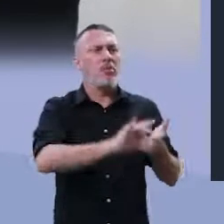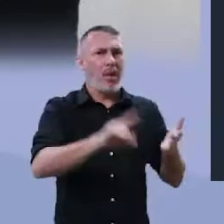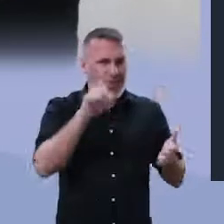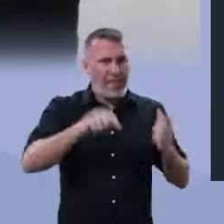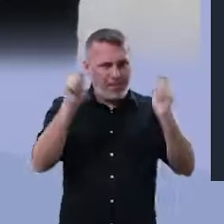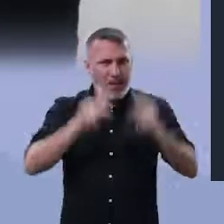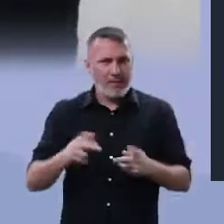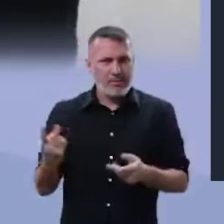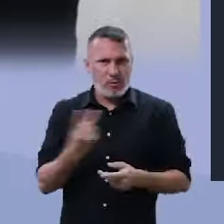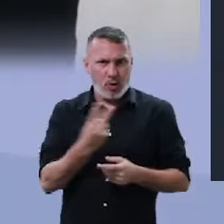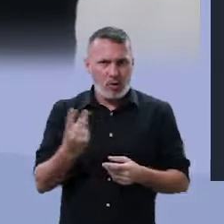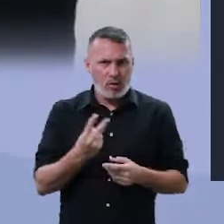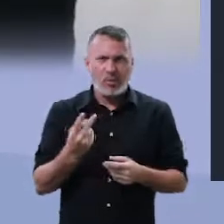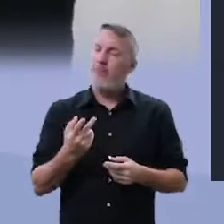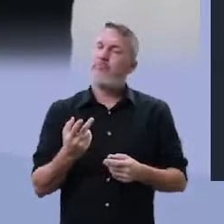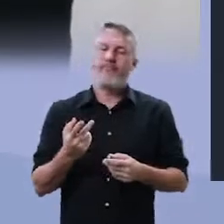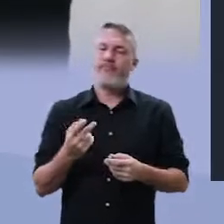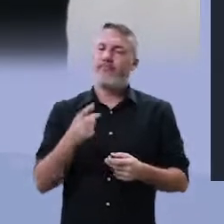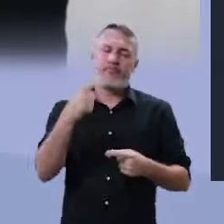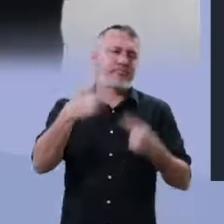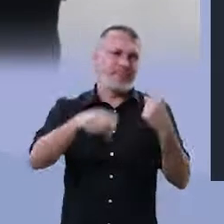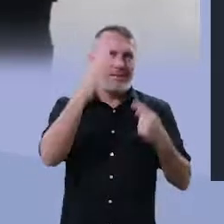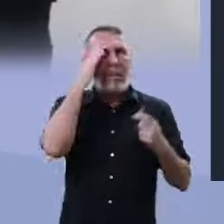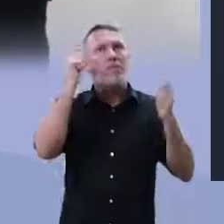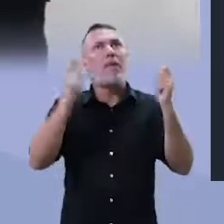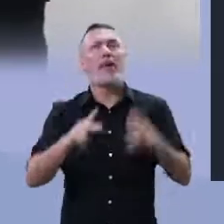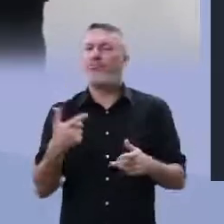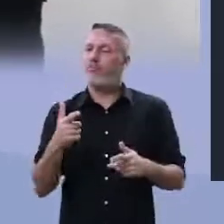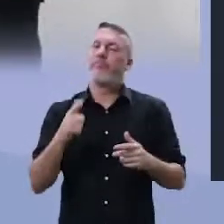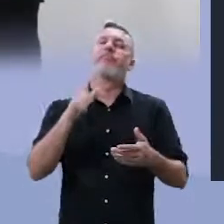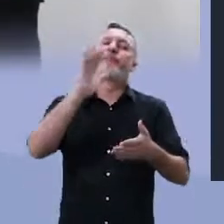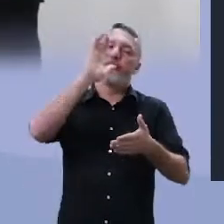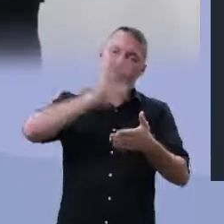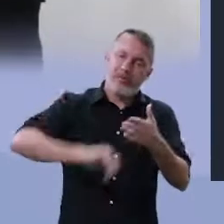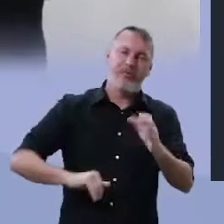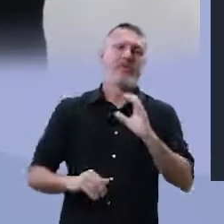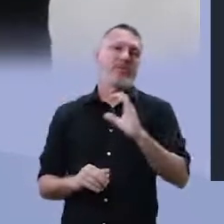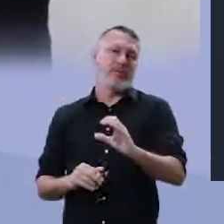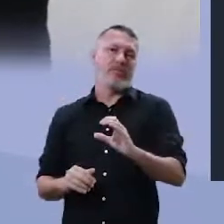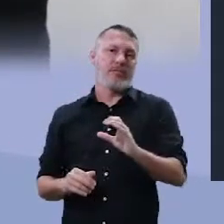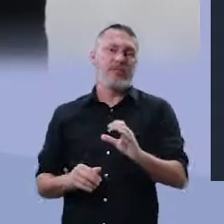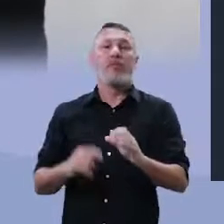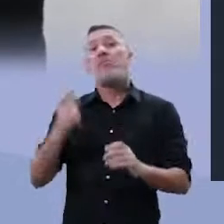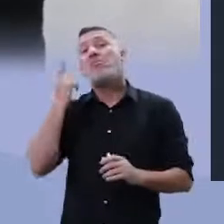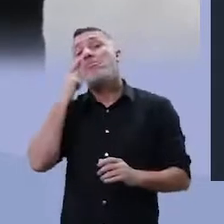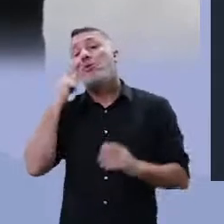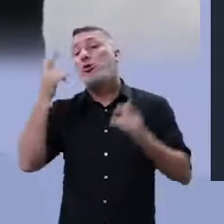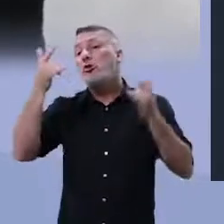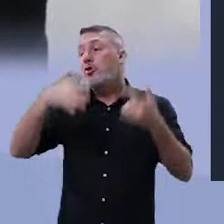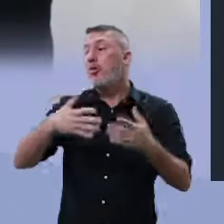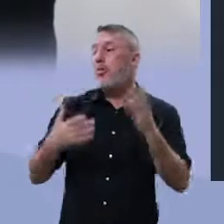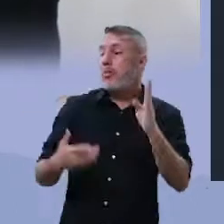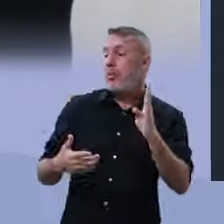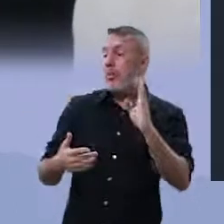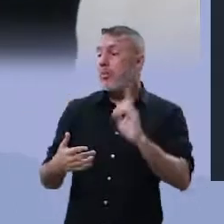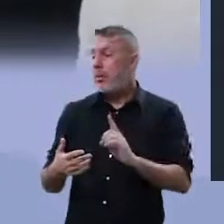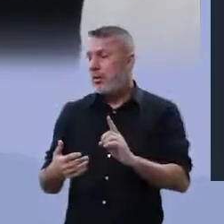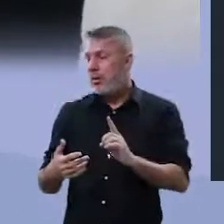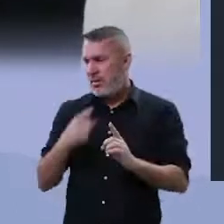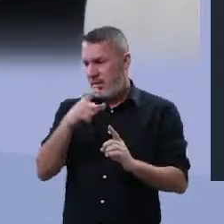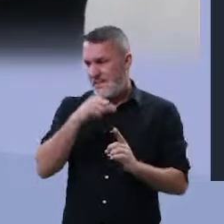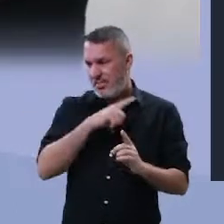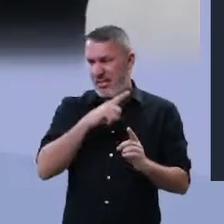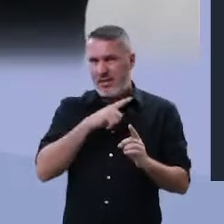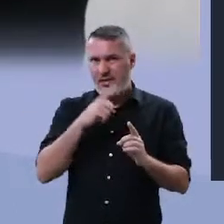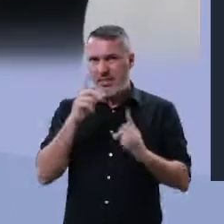inimigos declarados. então, não havia paz entre eles. Cortamos então a letra C. São pares